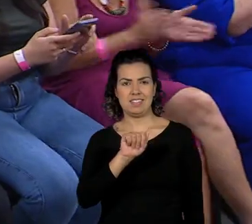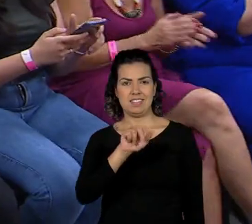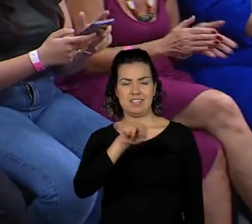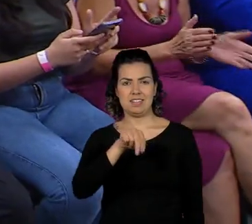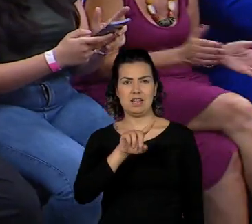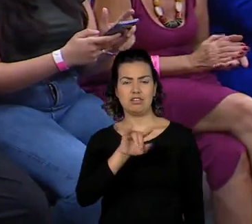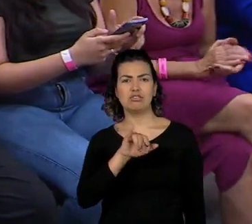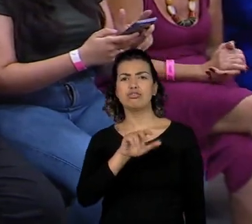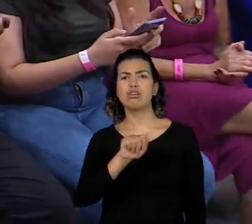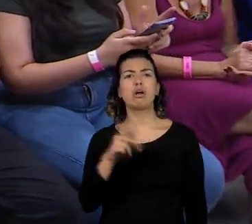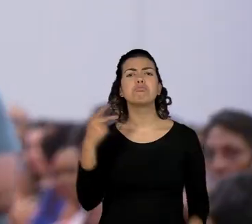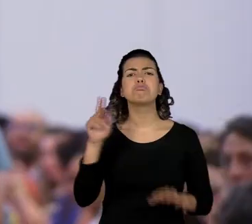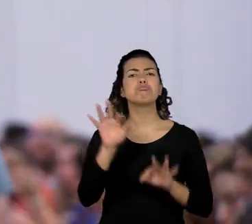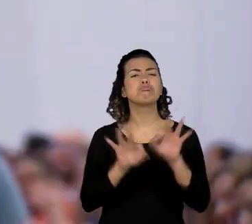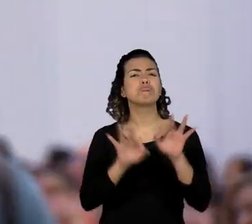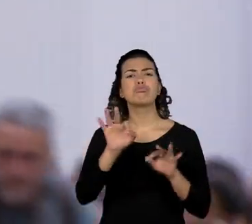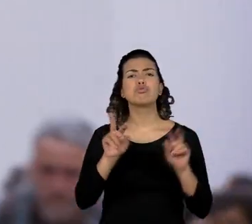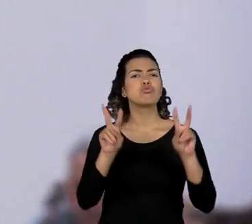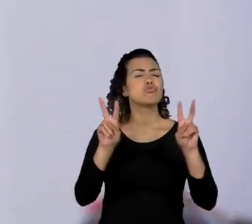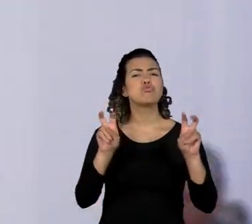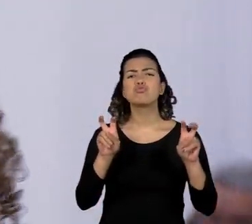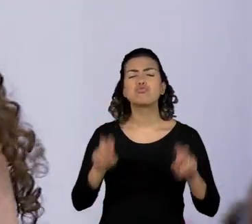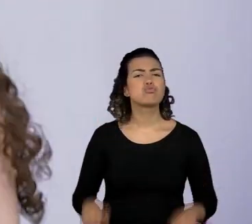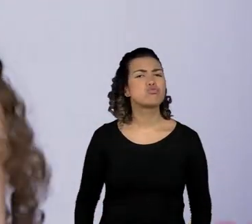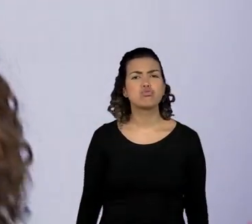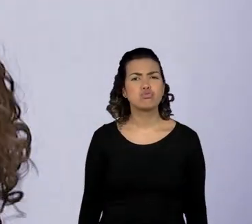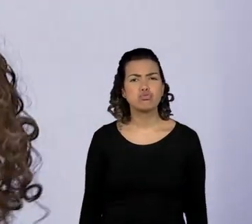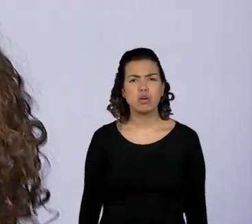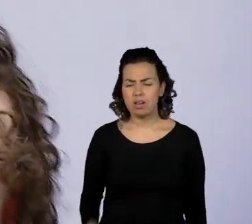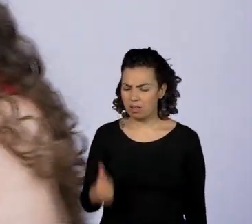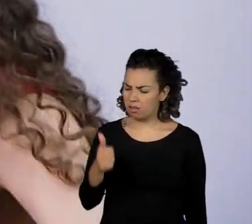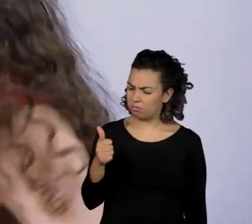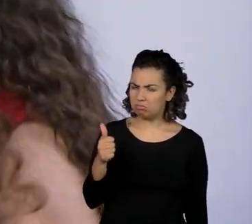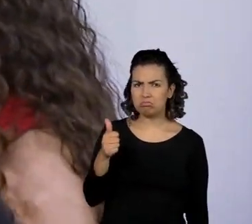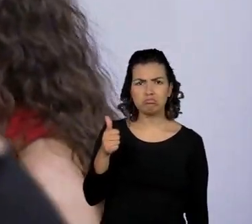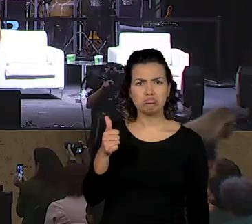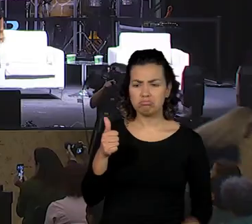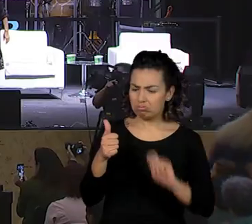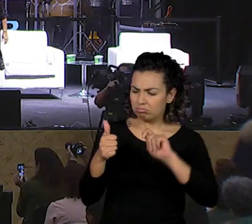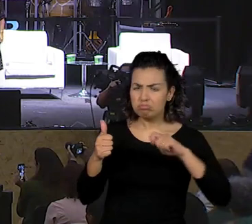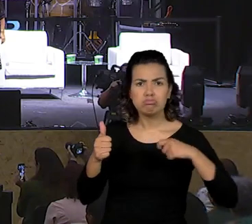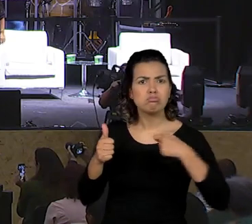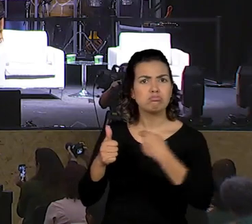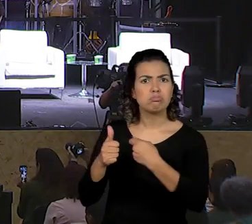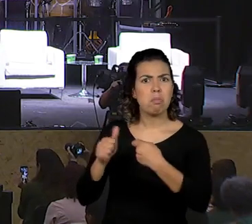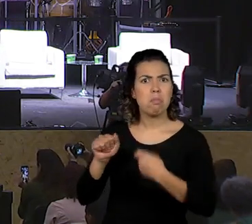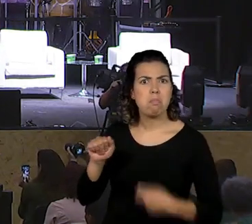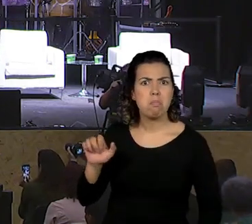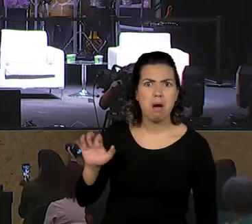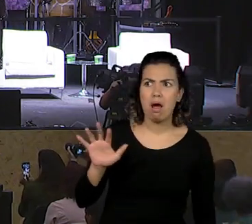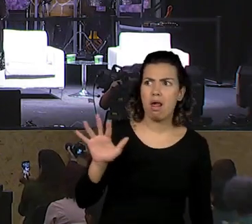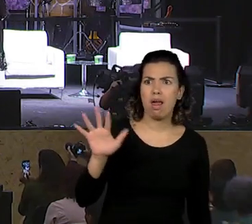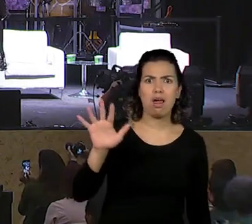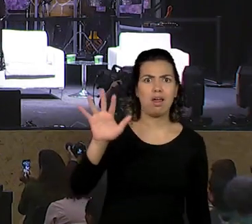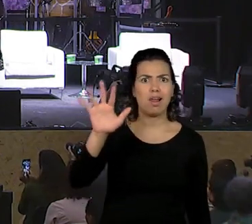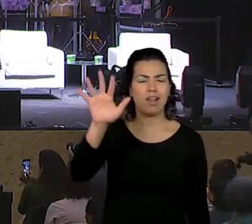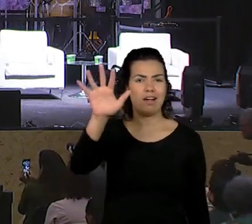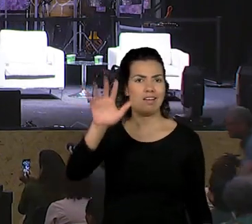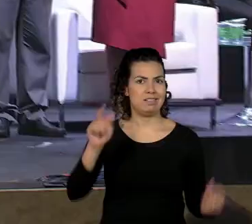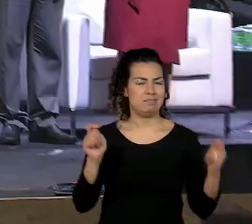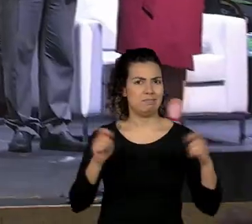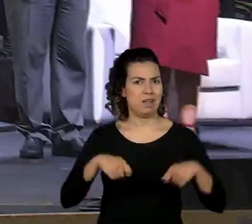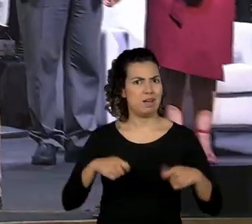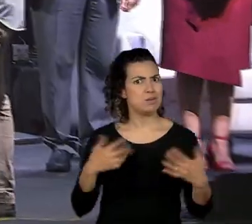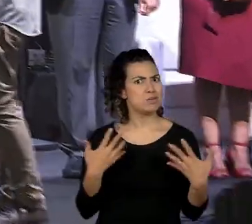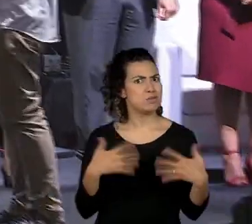Quebrada. É, a Zona Norte de São Paulo com um projeto que ressignificou um conto bem tradicional